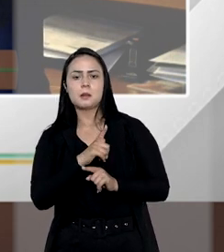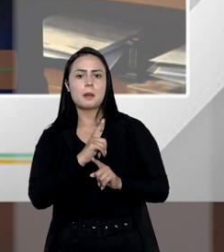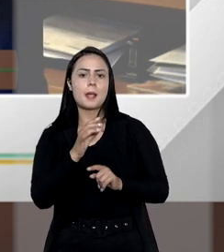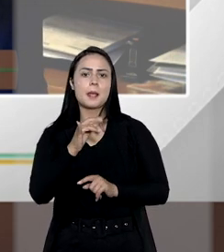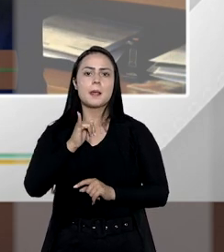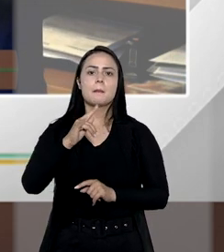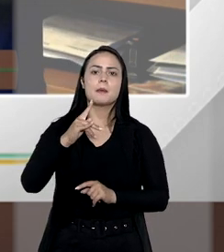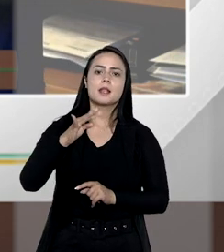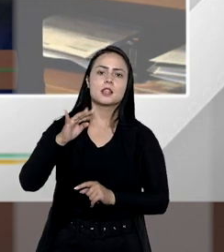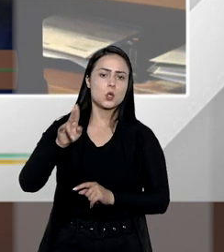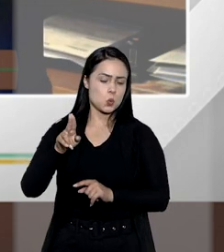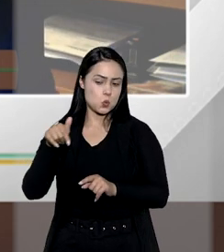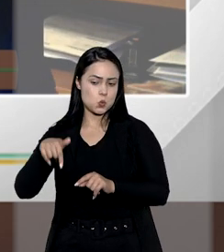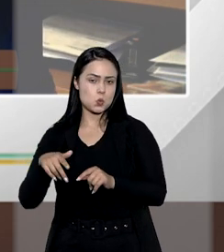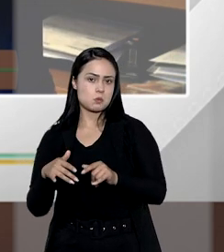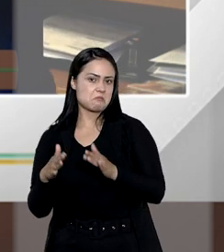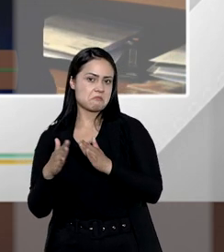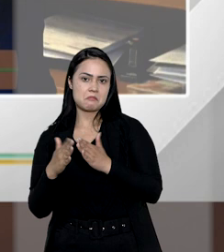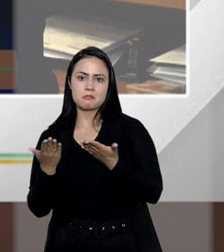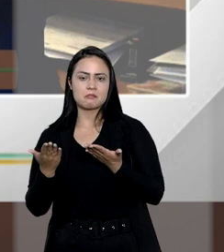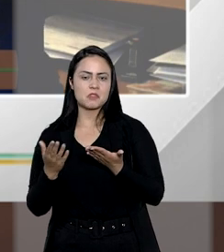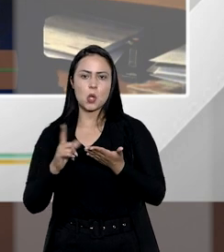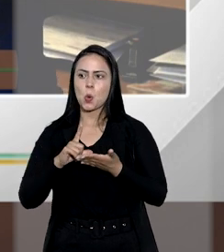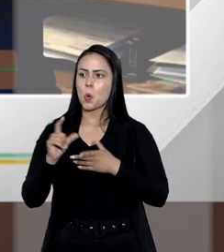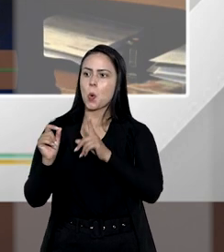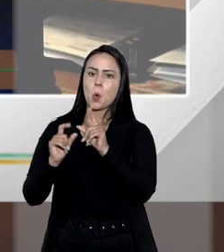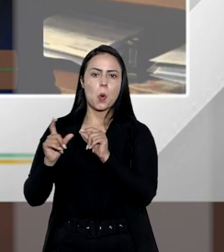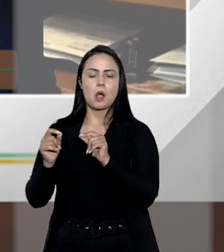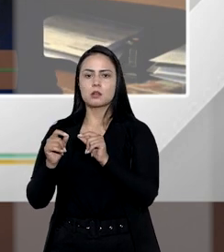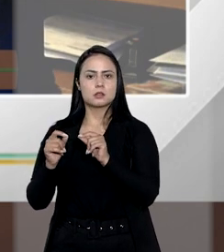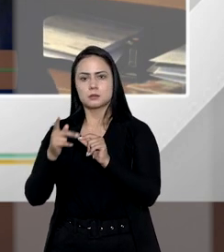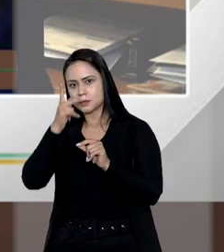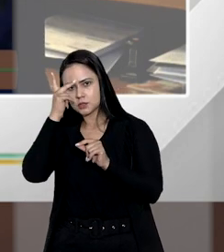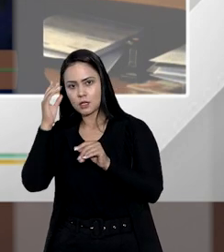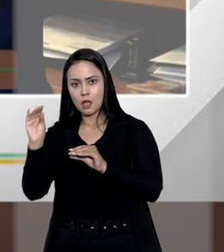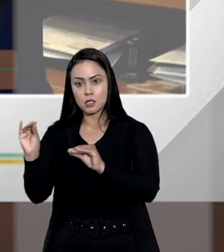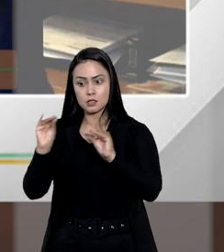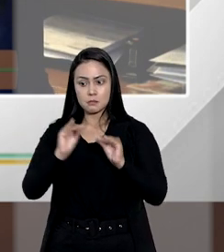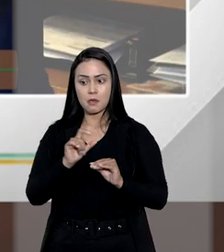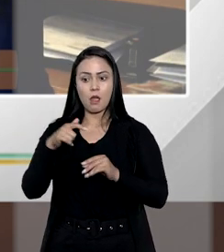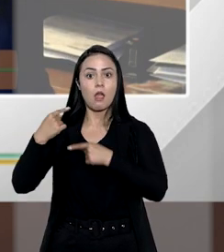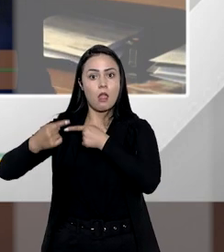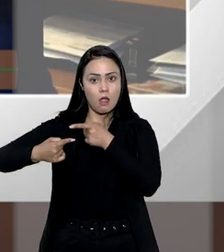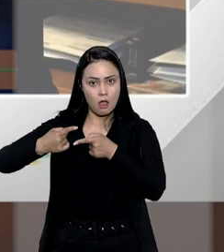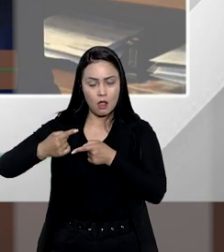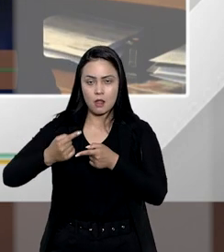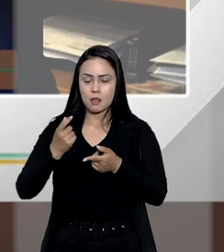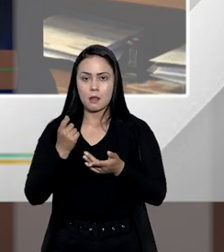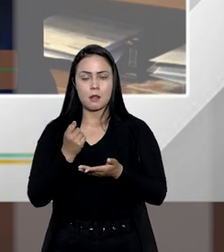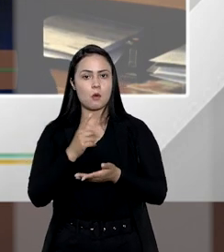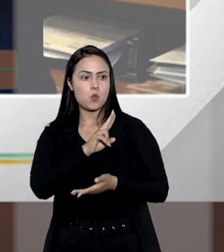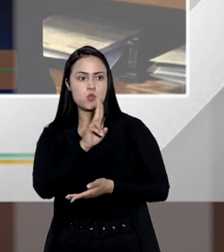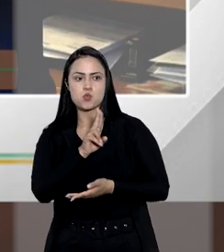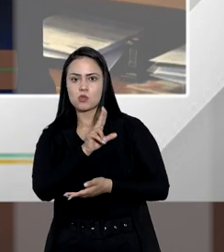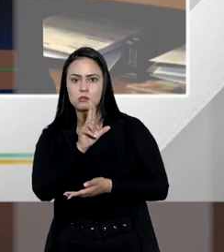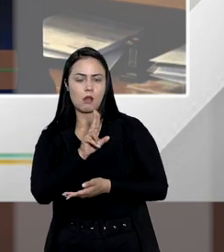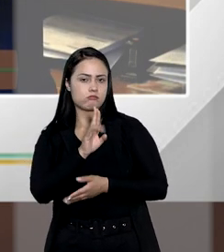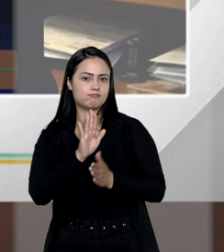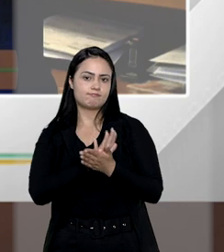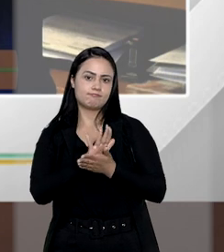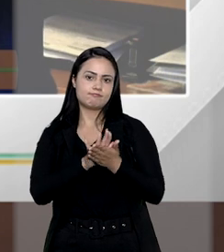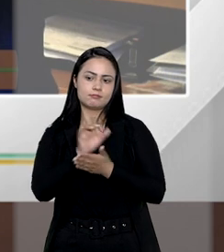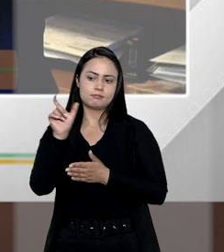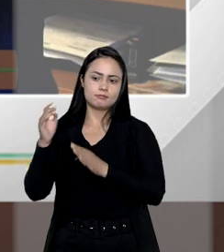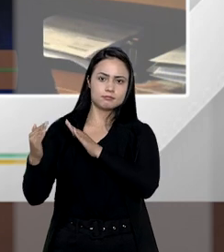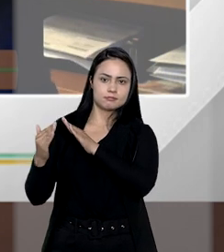IPTU do imóvel de resto os herdeiros que receberam esta herança não vão poder usufruir